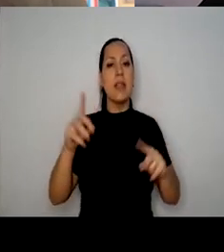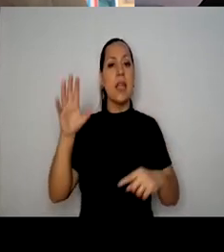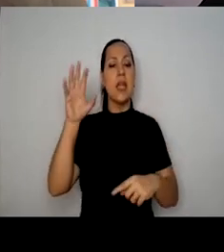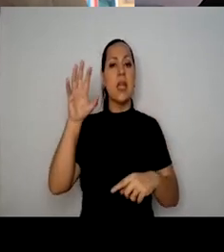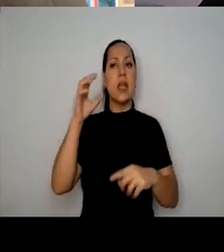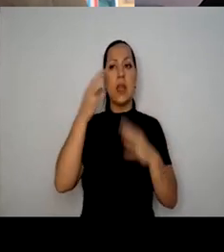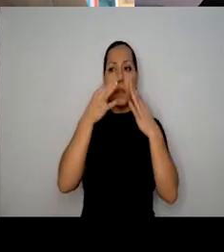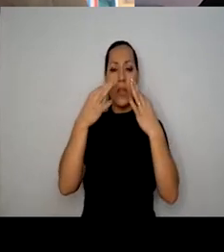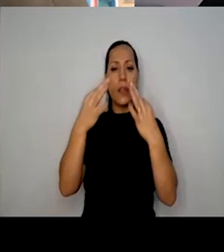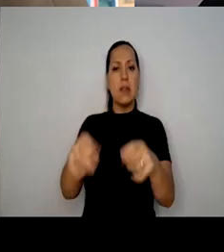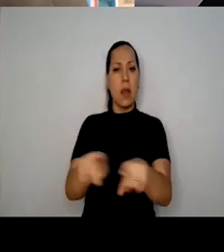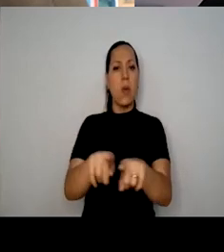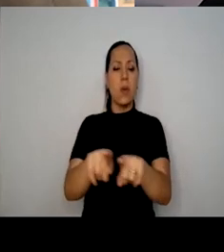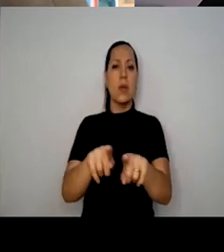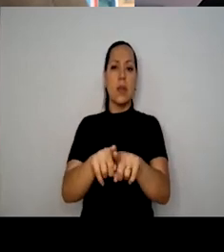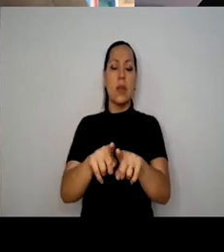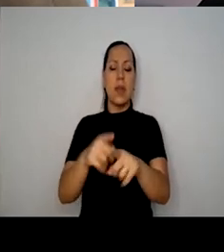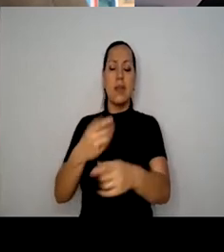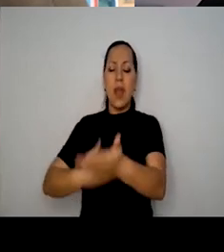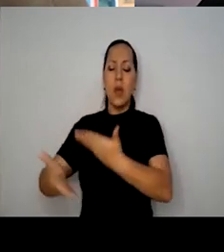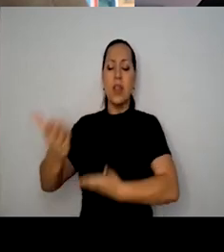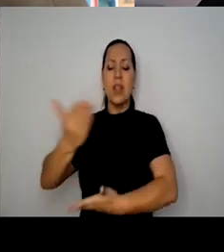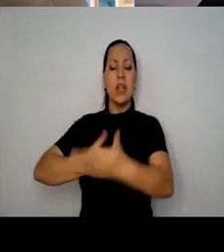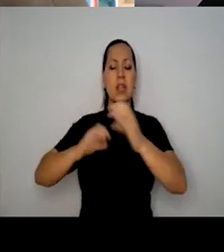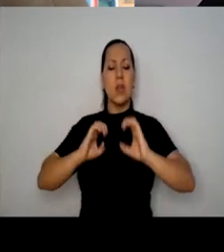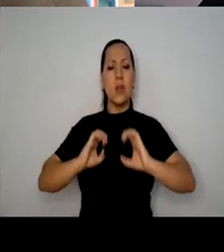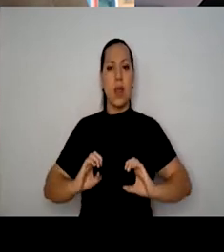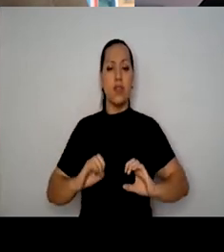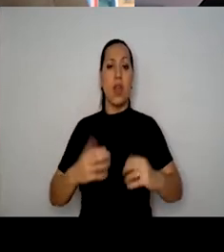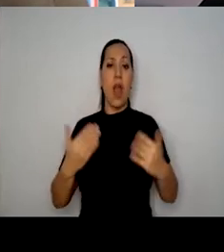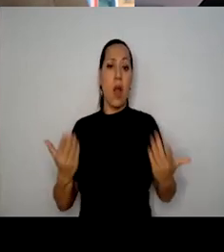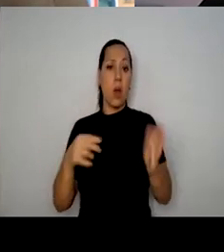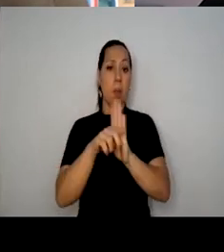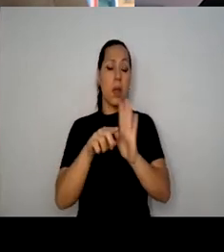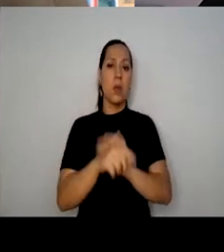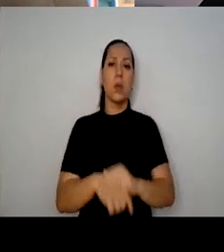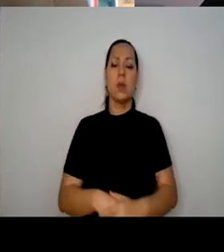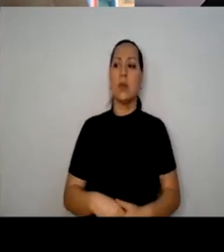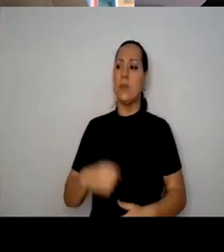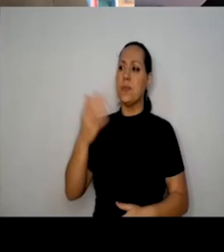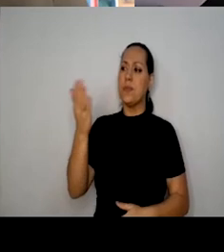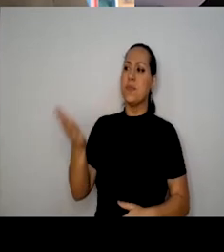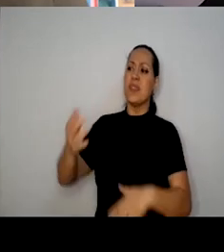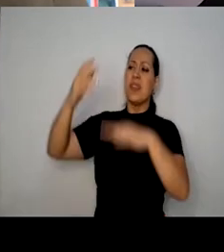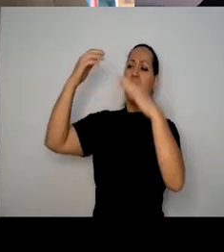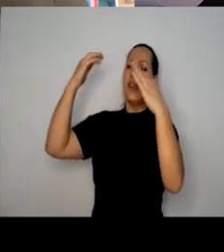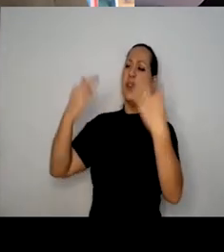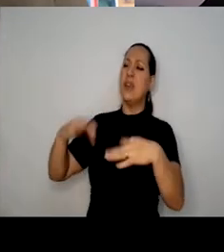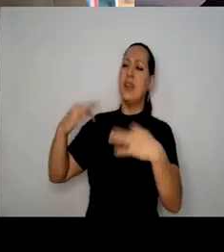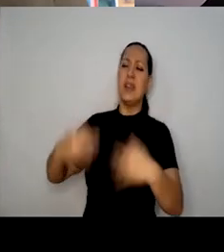Além de ser um exercício ético diário. Como escutar quando se tem tanto a gritar?